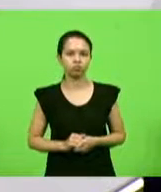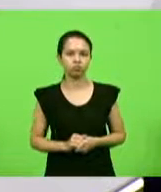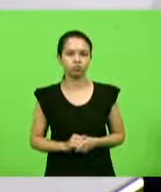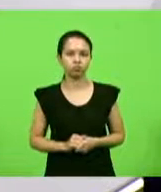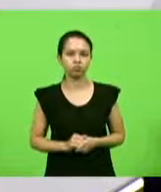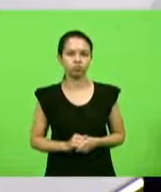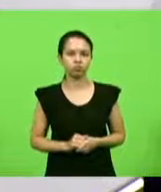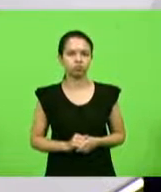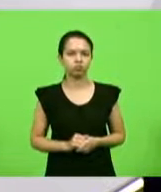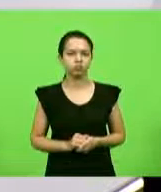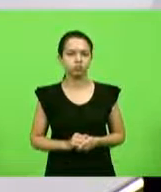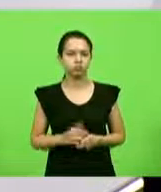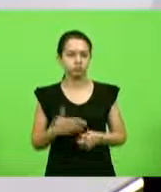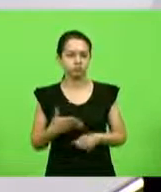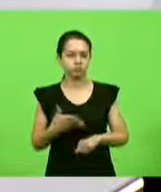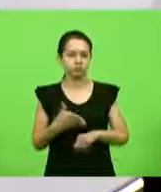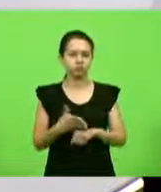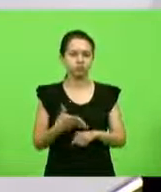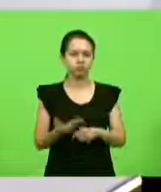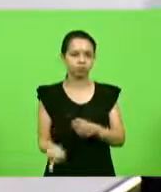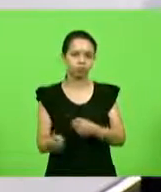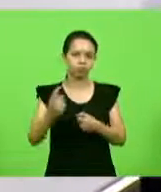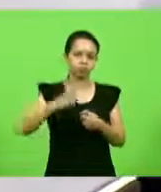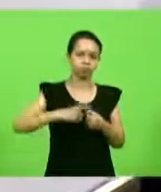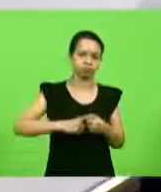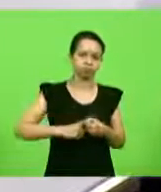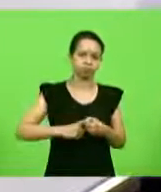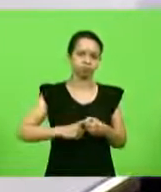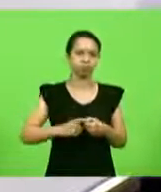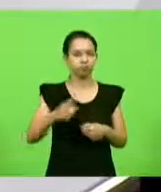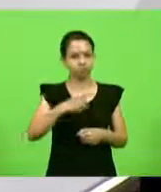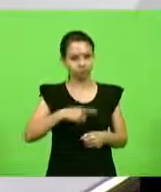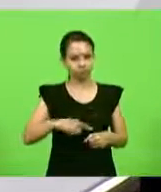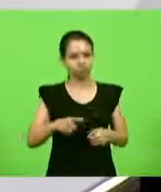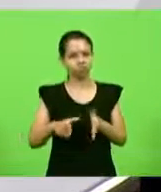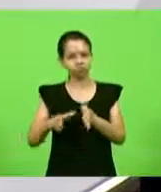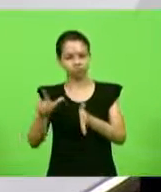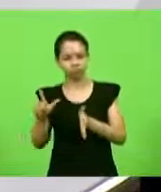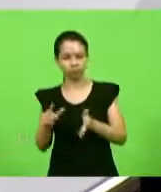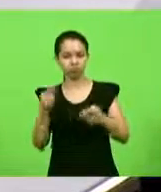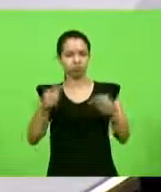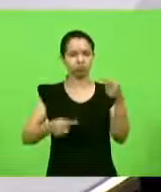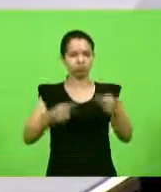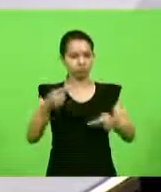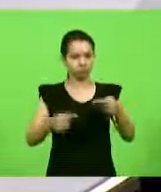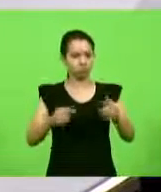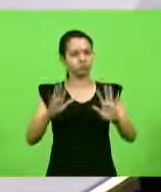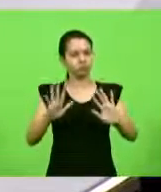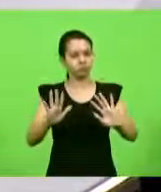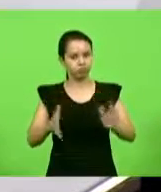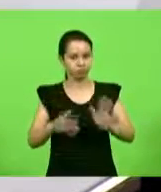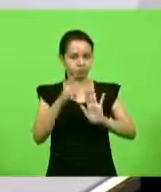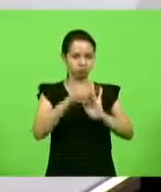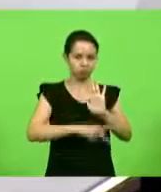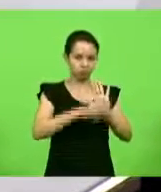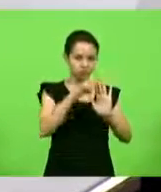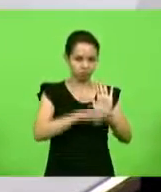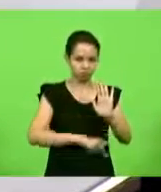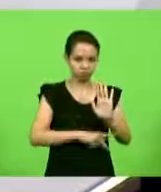e que adentrou, melhor, que retornou, porque nós já tínhamos debatido previamente os projetos